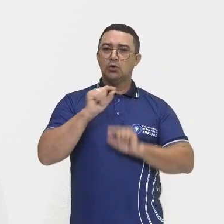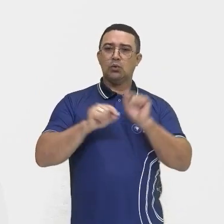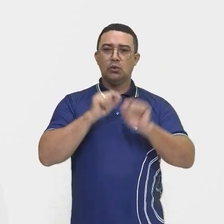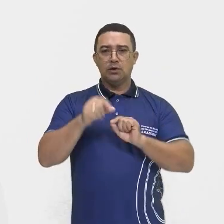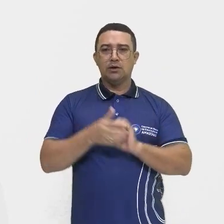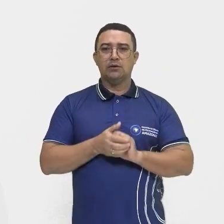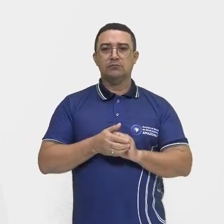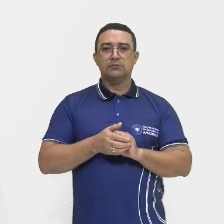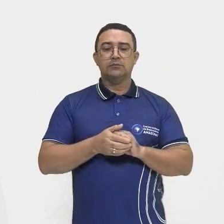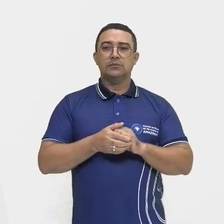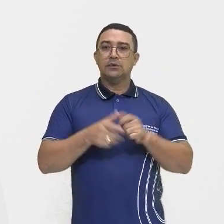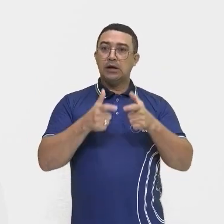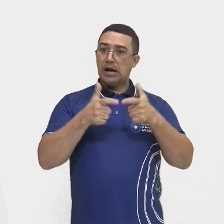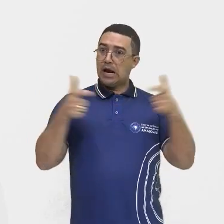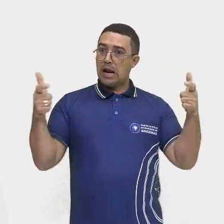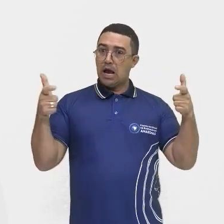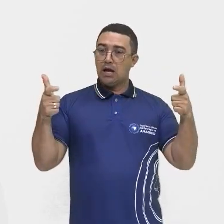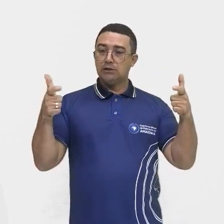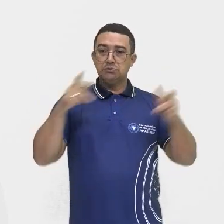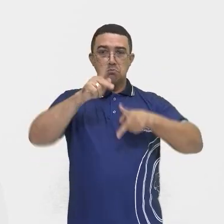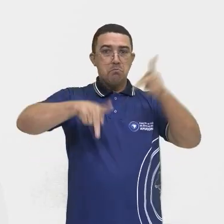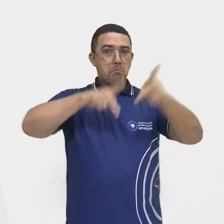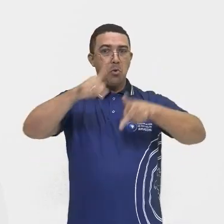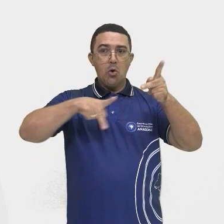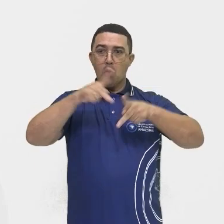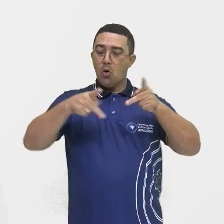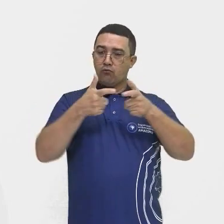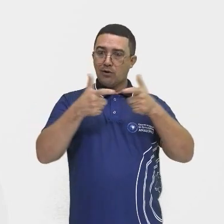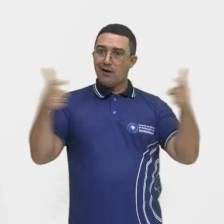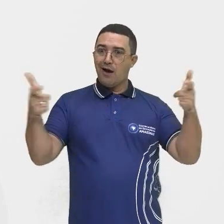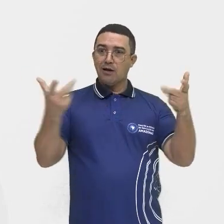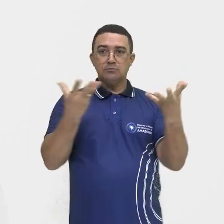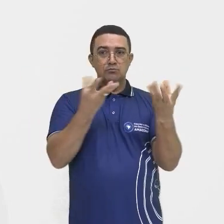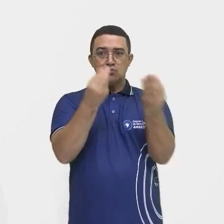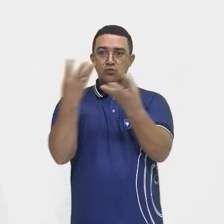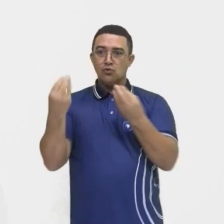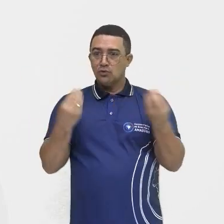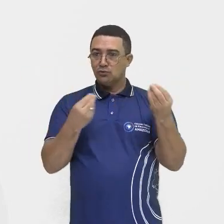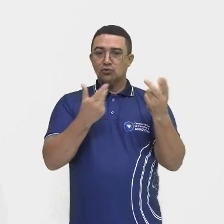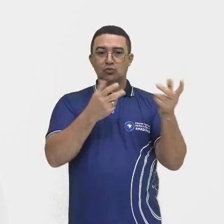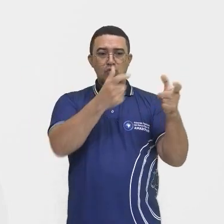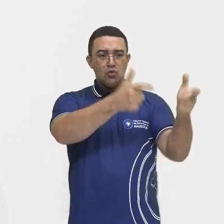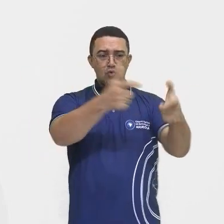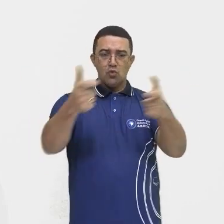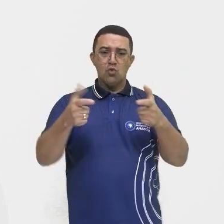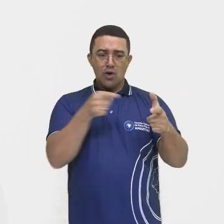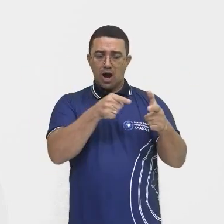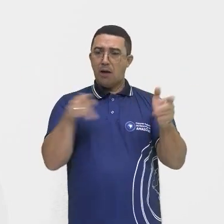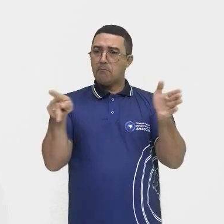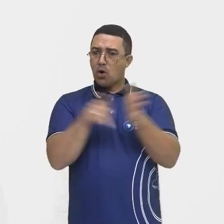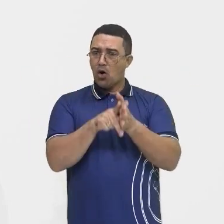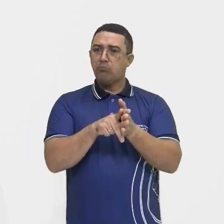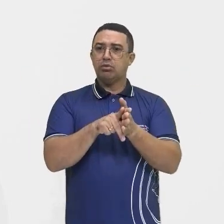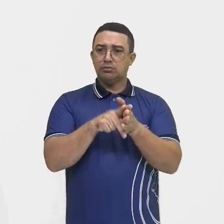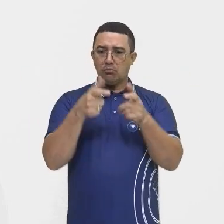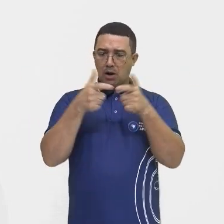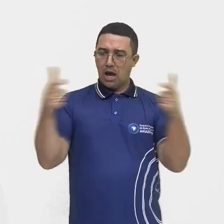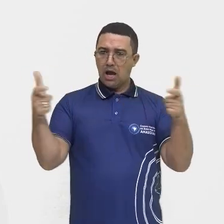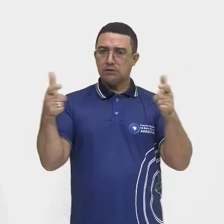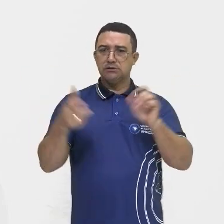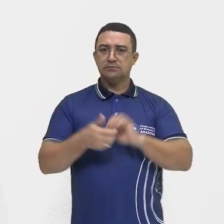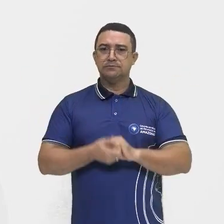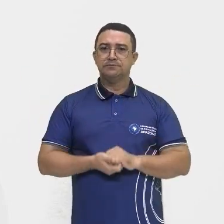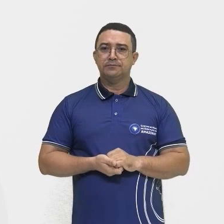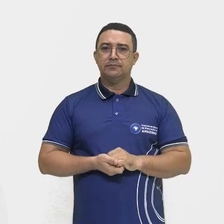em grandes aglomerações, a população acaba se concentrando ali em um local mais específico. Aí nós